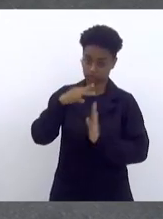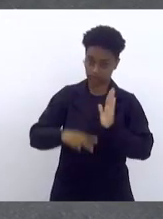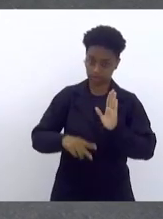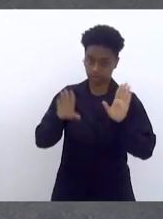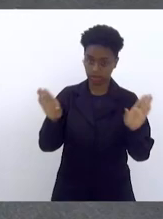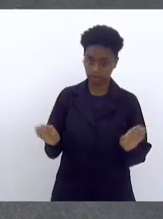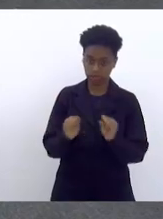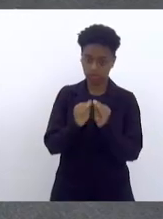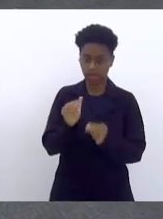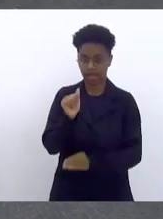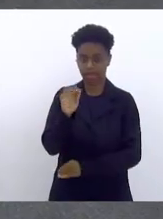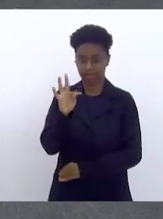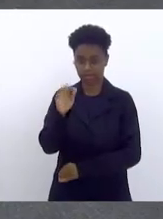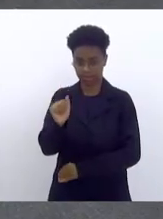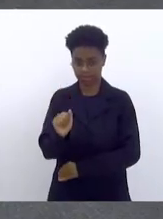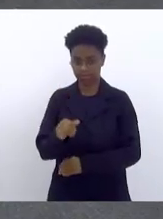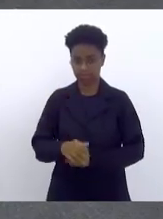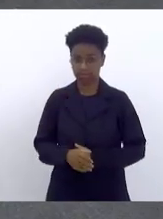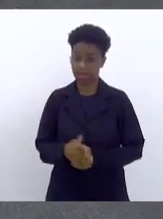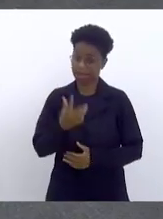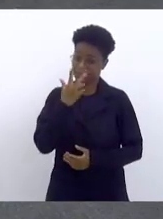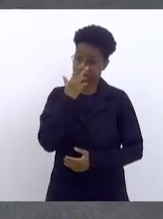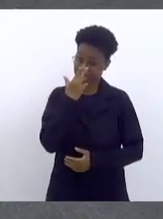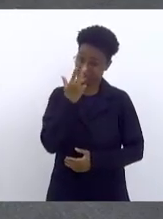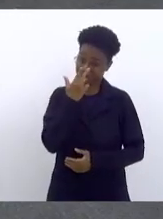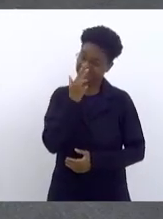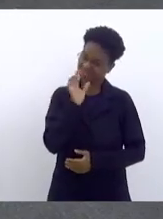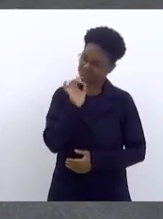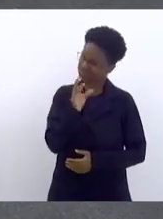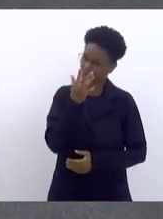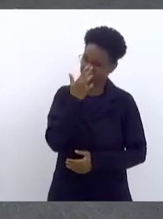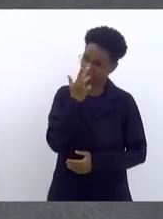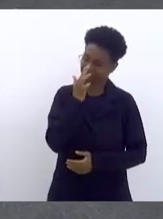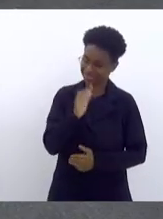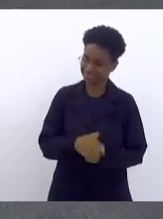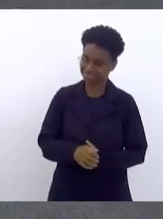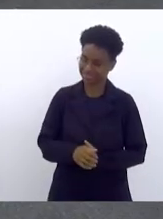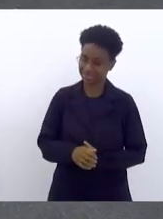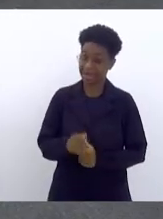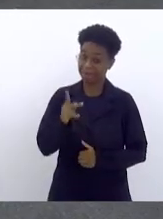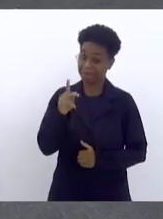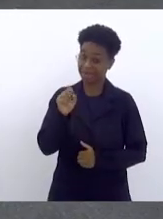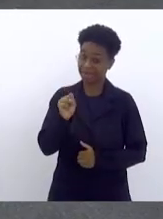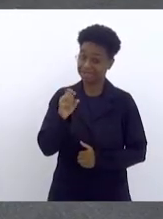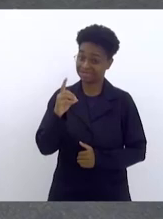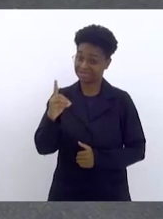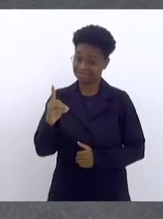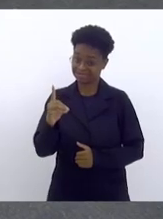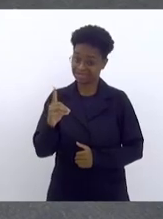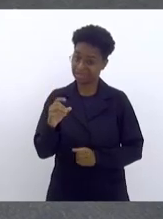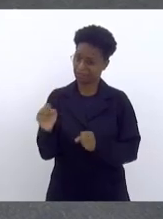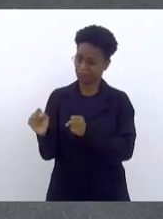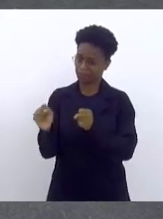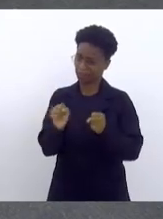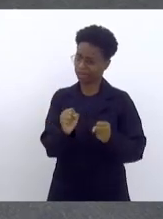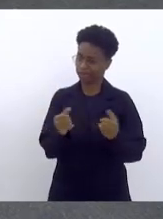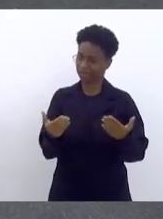resumo da ata. Até parece, só parece, que o PSD na Assembleia está no poder.